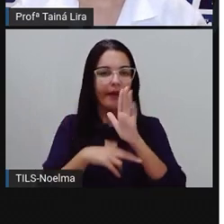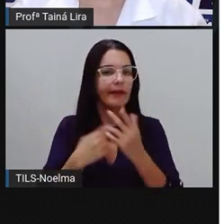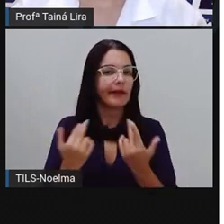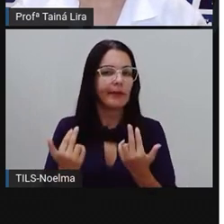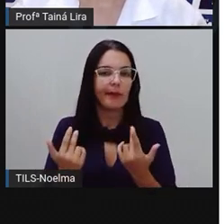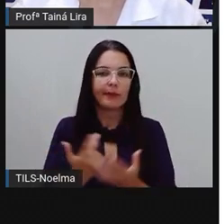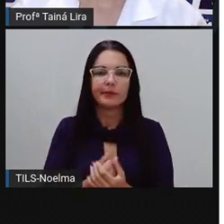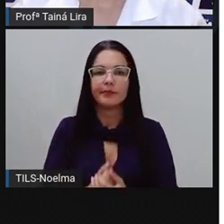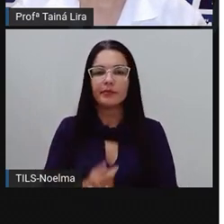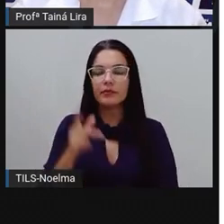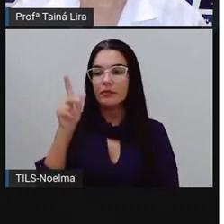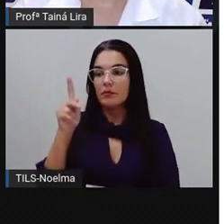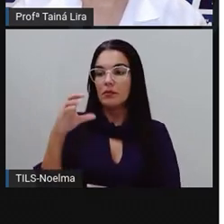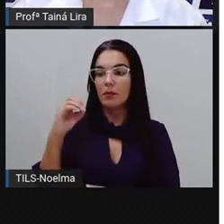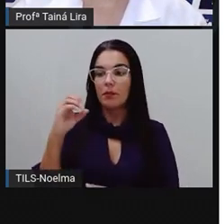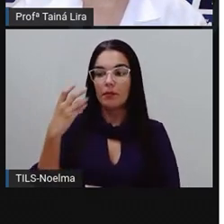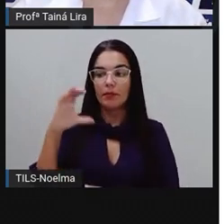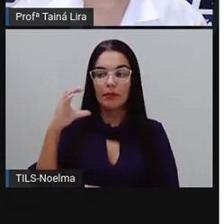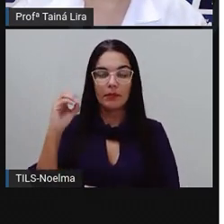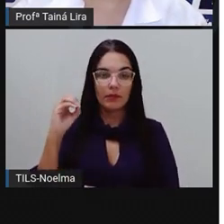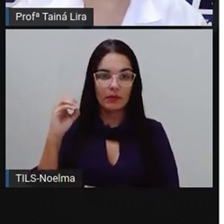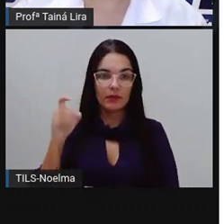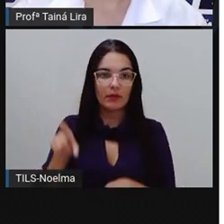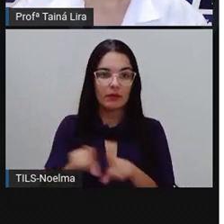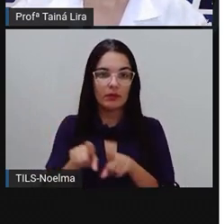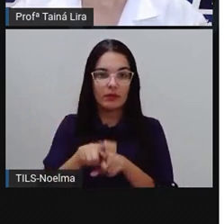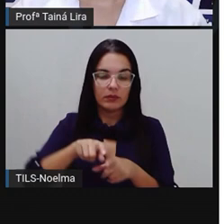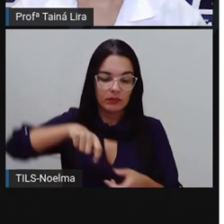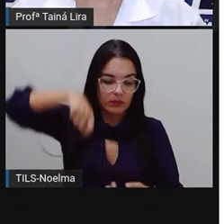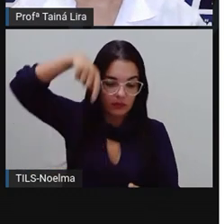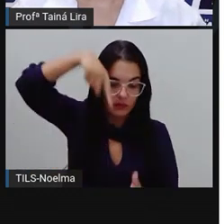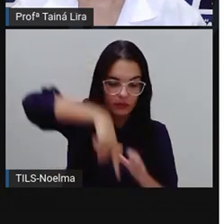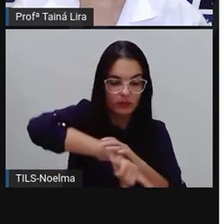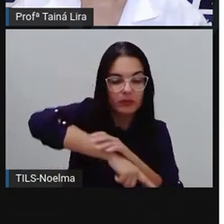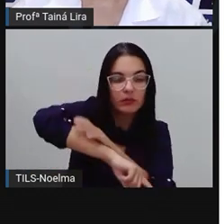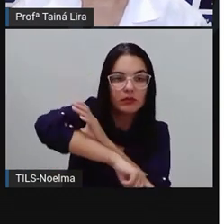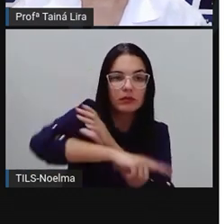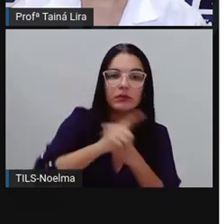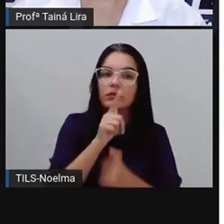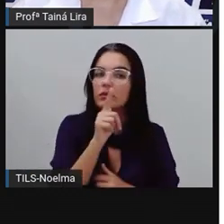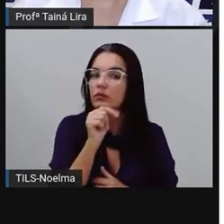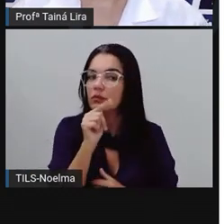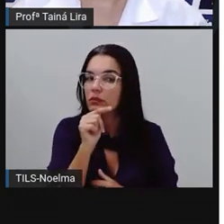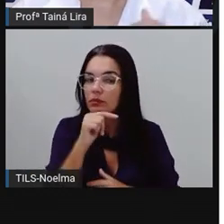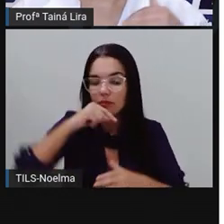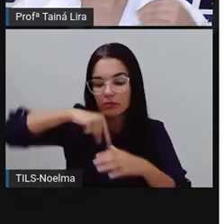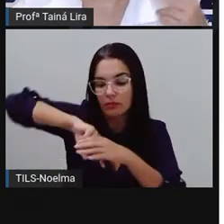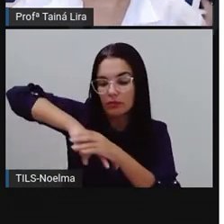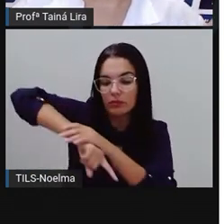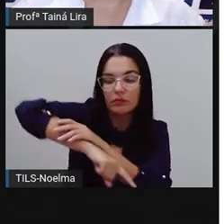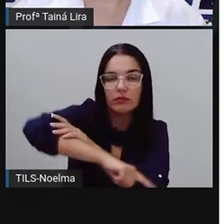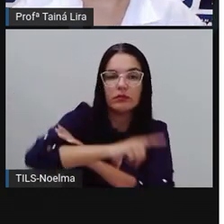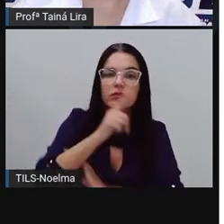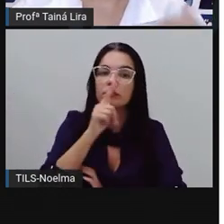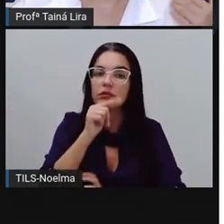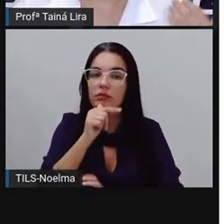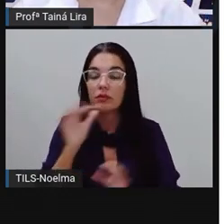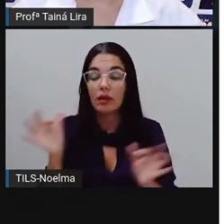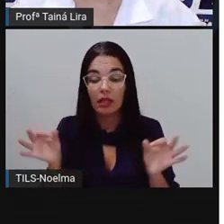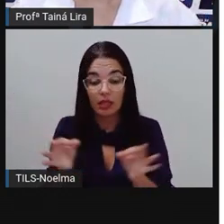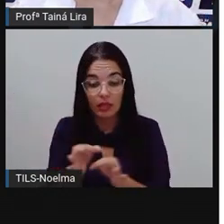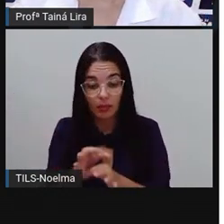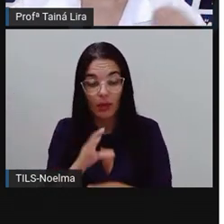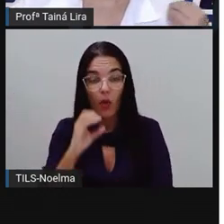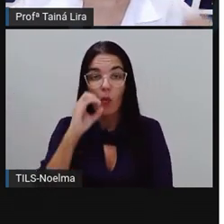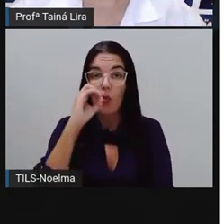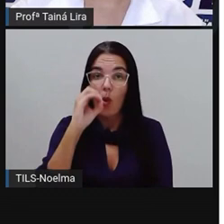Poço. Olha lá, a palavra poço. Também a mesma coisa. Todas essas palavrinhas terminam com o,